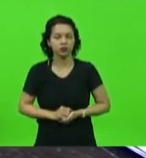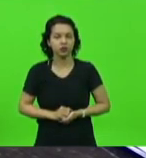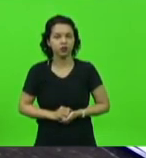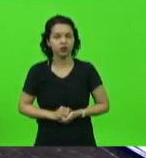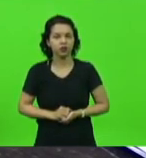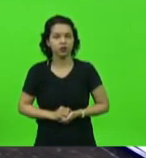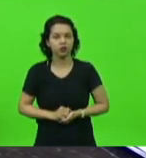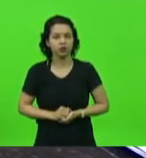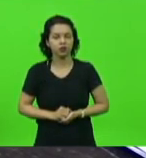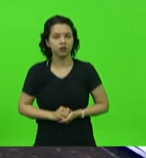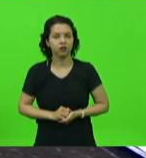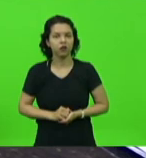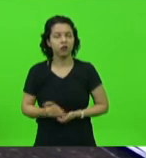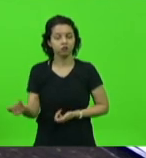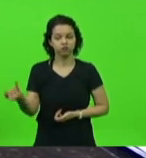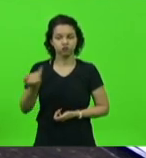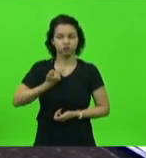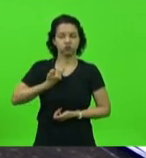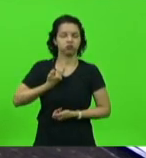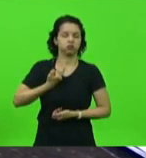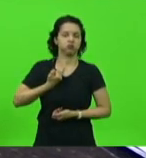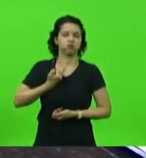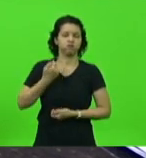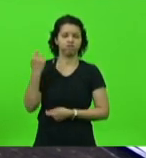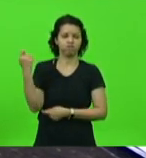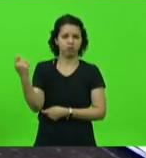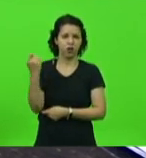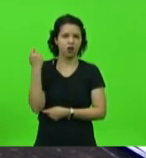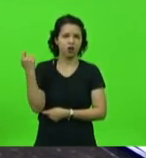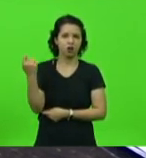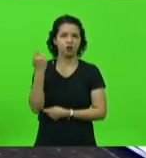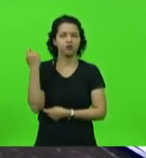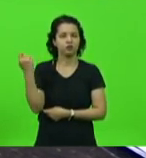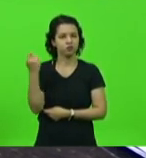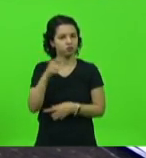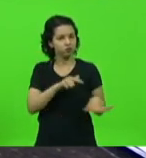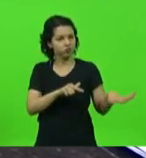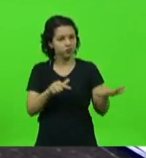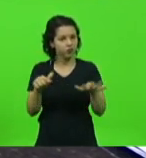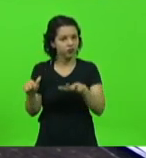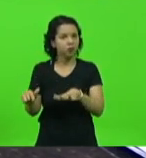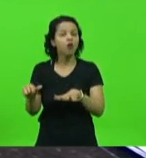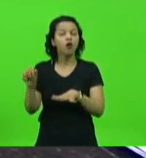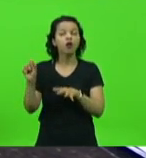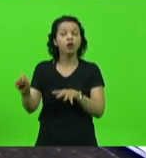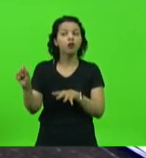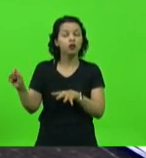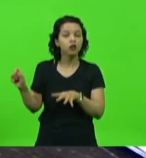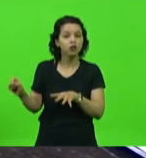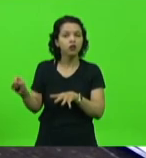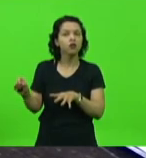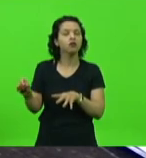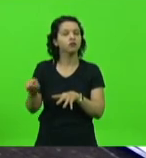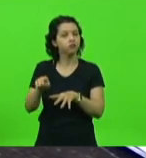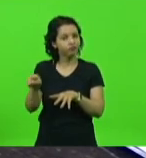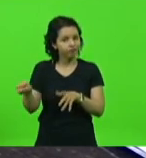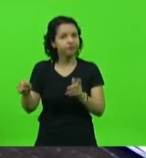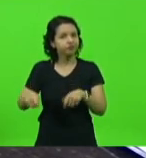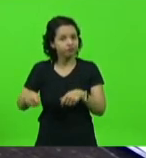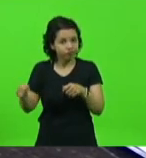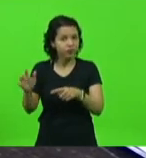grave notícia, essa semana, uma grave notícia, vindo de quem tem condições de ajudar